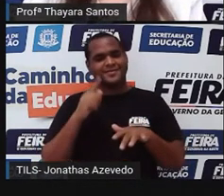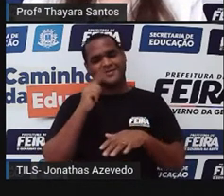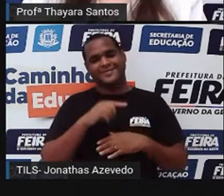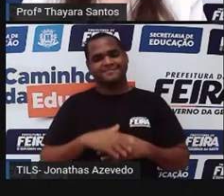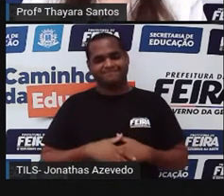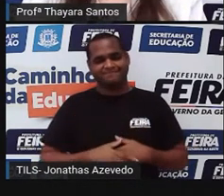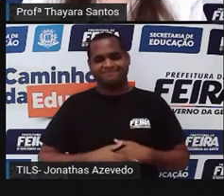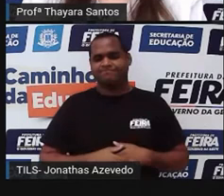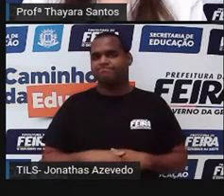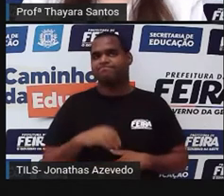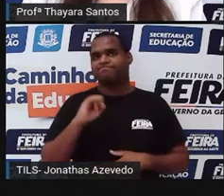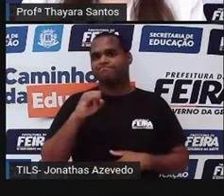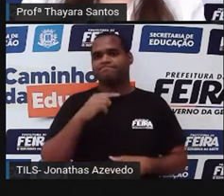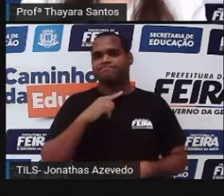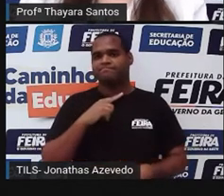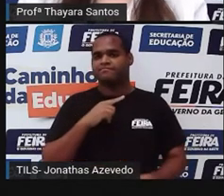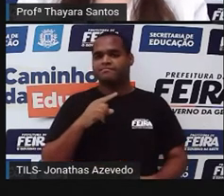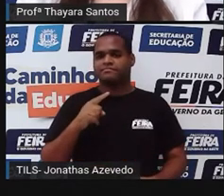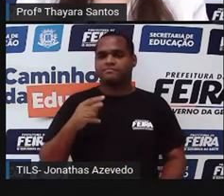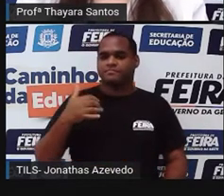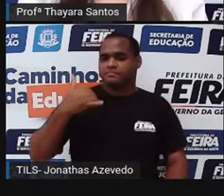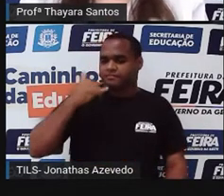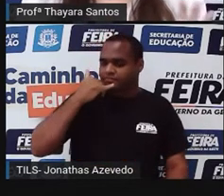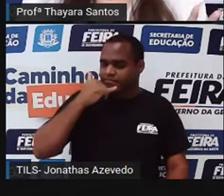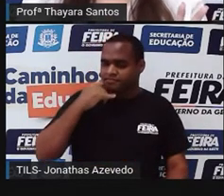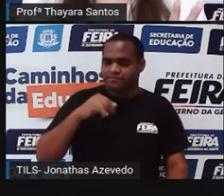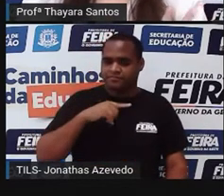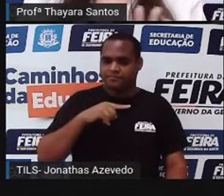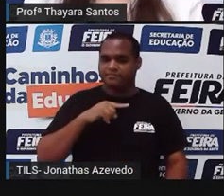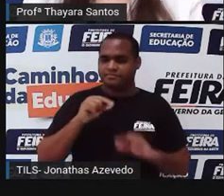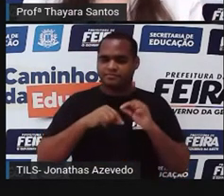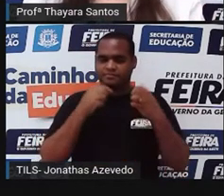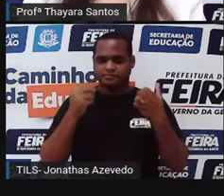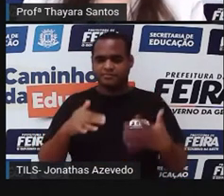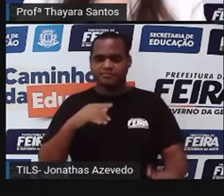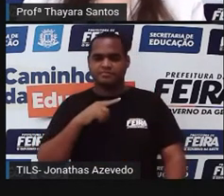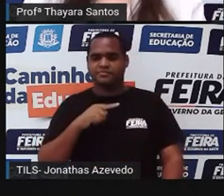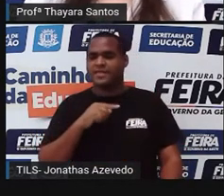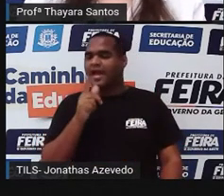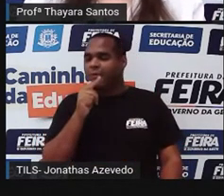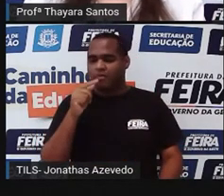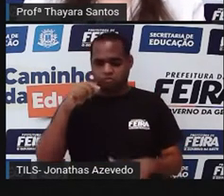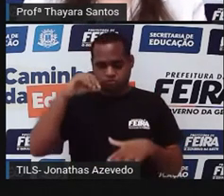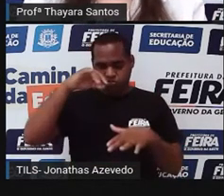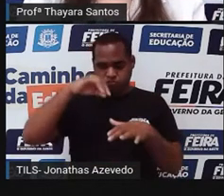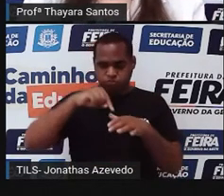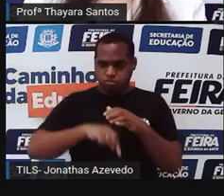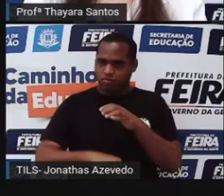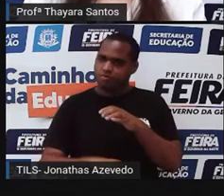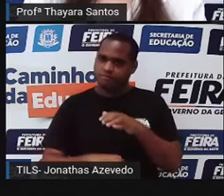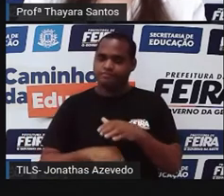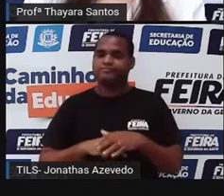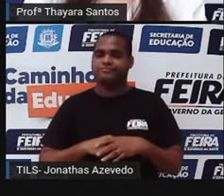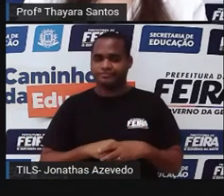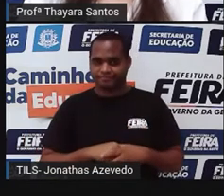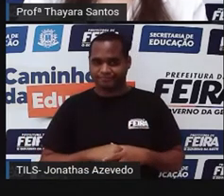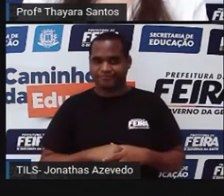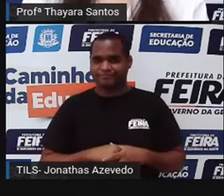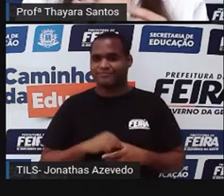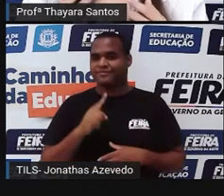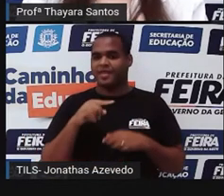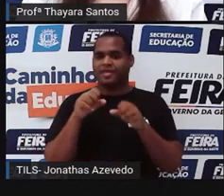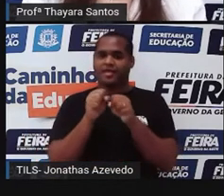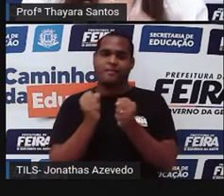eu pegar um... Deixa eu ver, meu celular. Jogar num balde cheio de água. O que é que vai acontecer? Ele vai queimar, provavelmente.